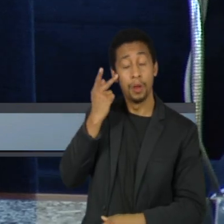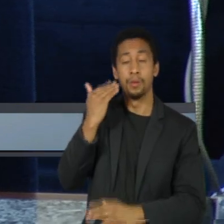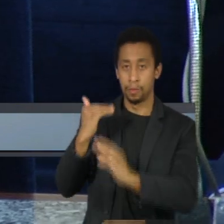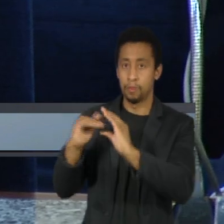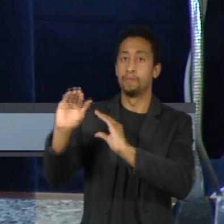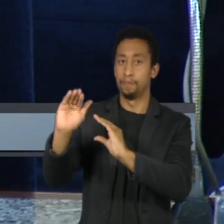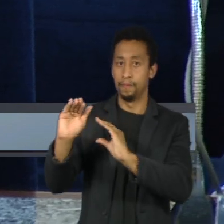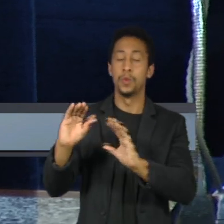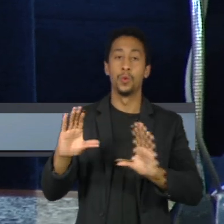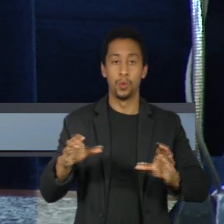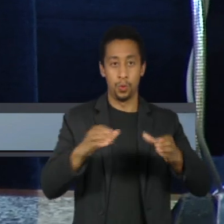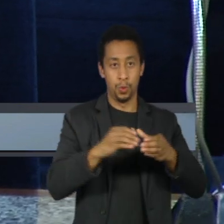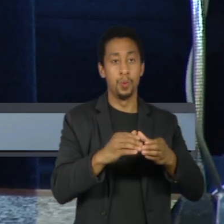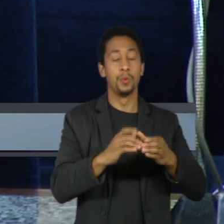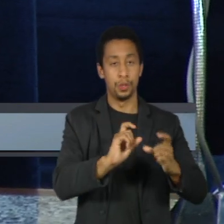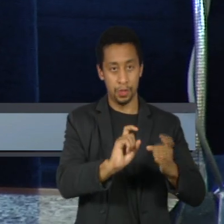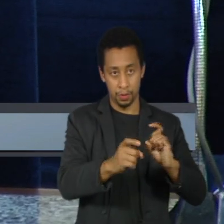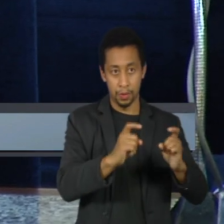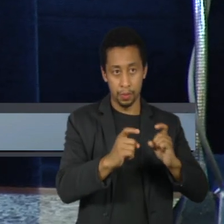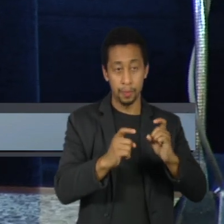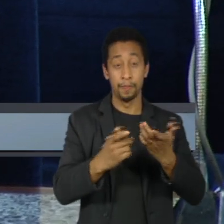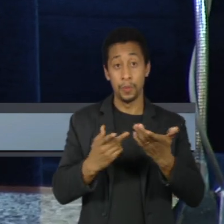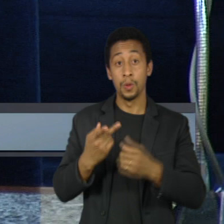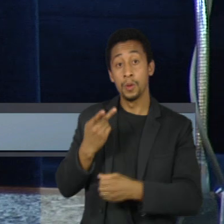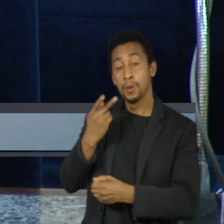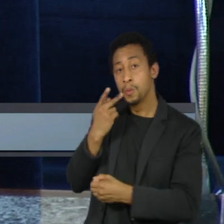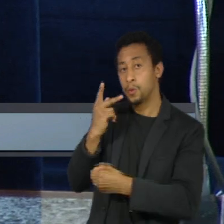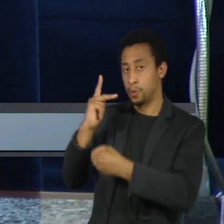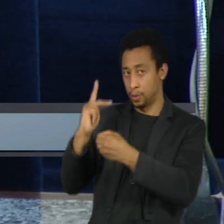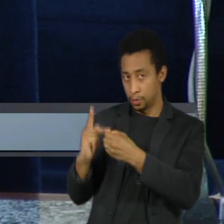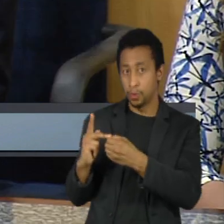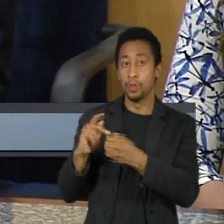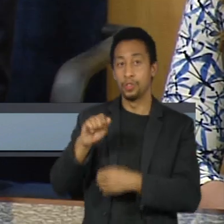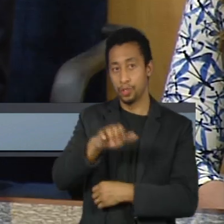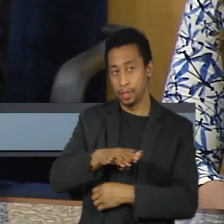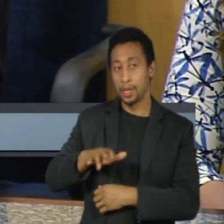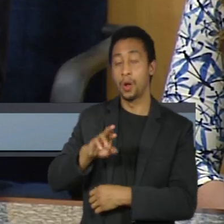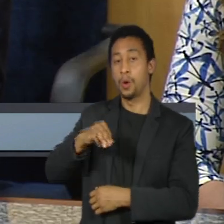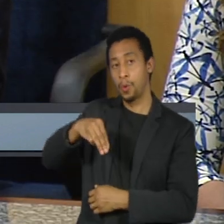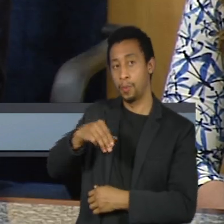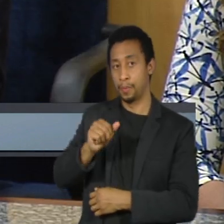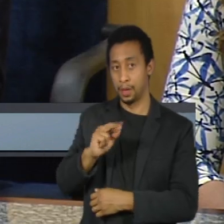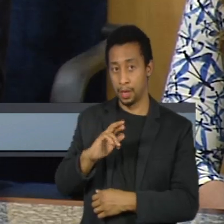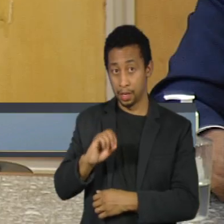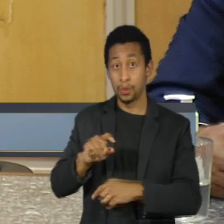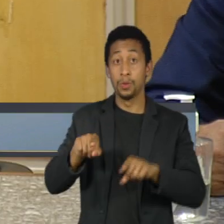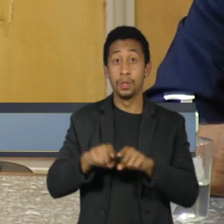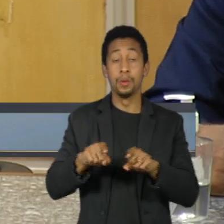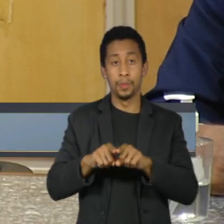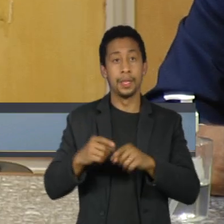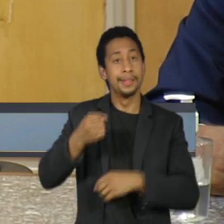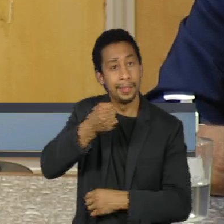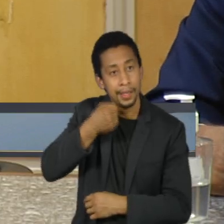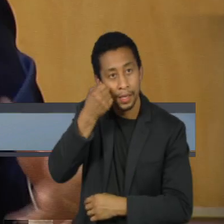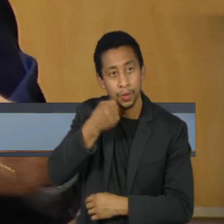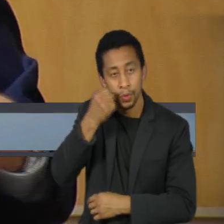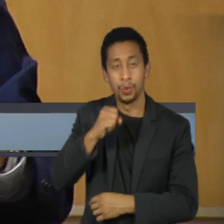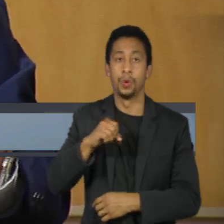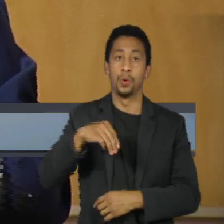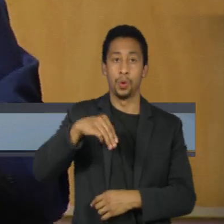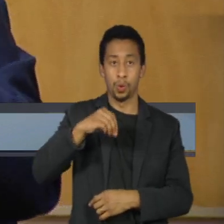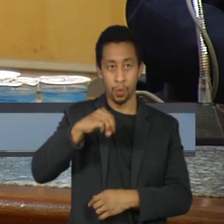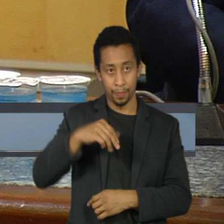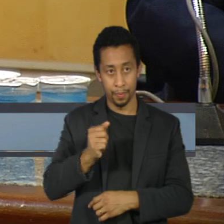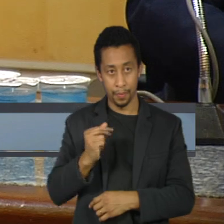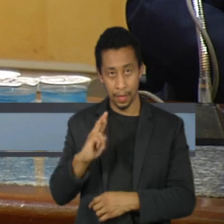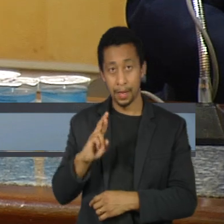Participaram da reunião o Procurador-Geral de Justiça do Estado, Mário Sarrubo, e os senadores Omar Aziz, Randolfo Rodrigues, Renan